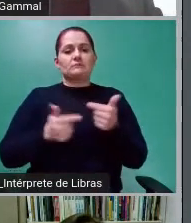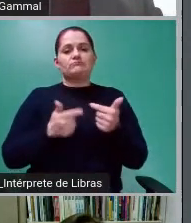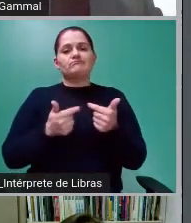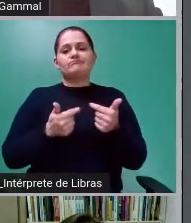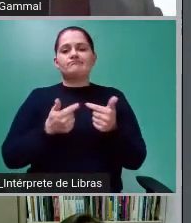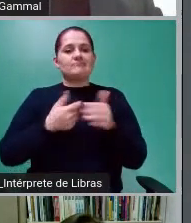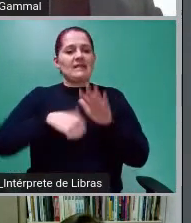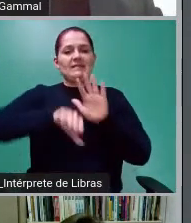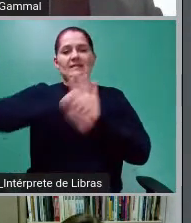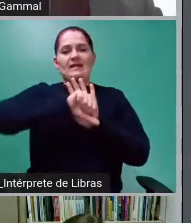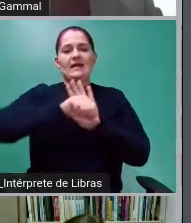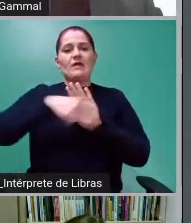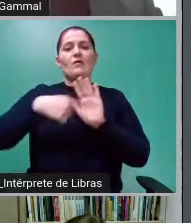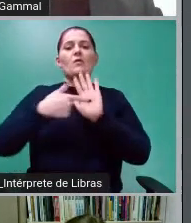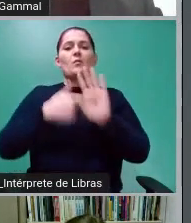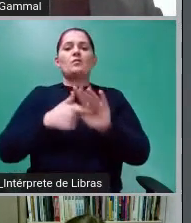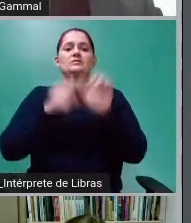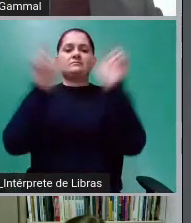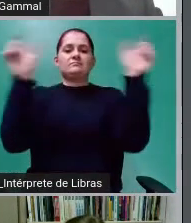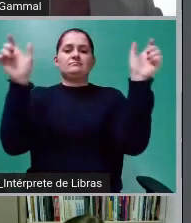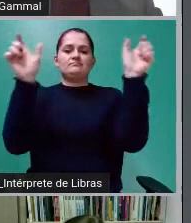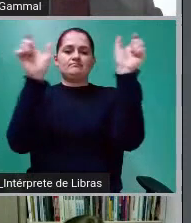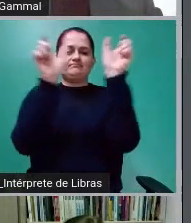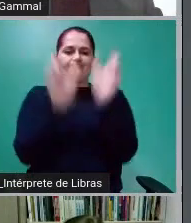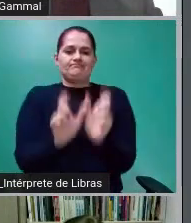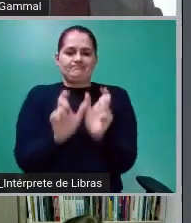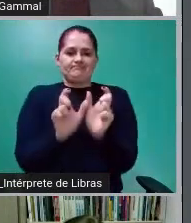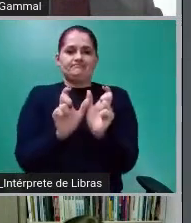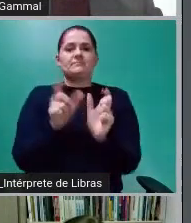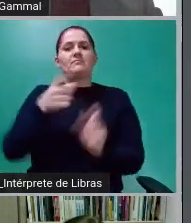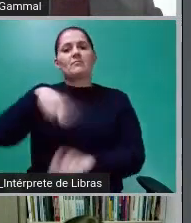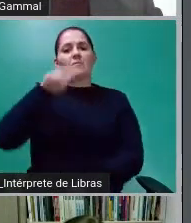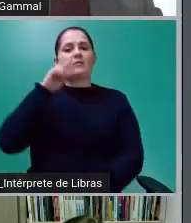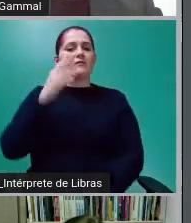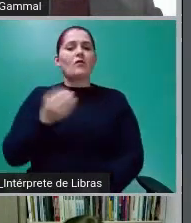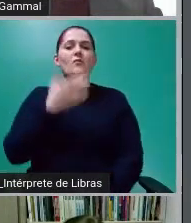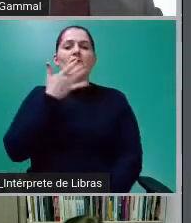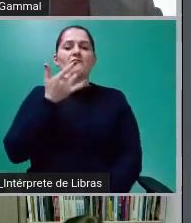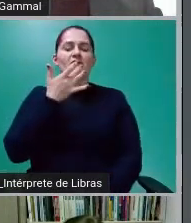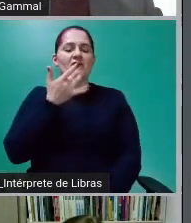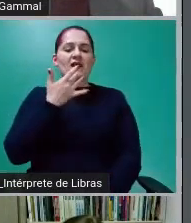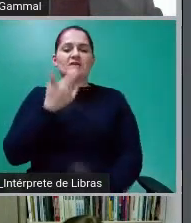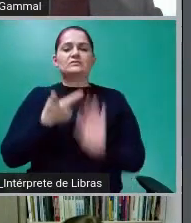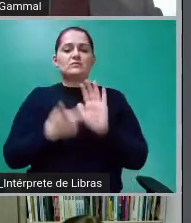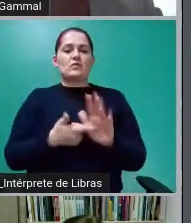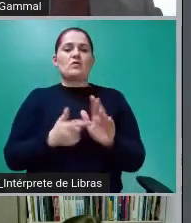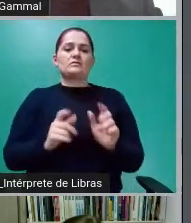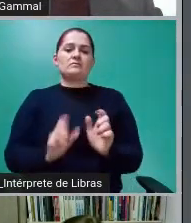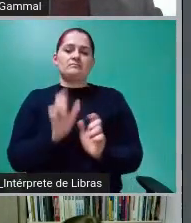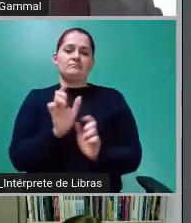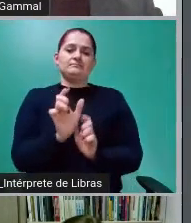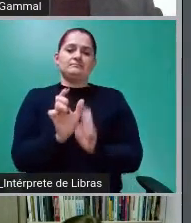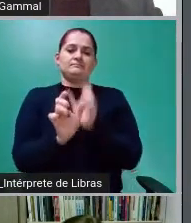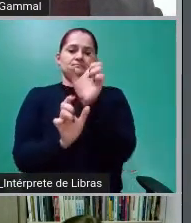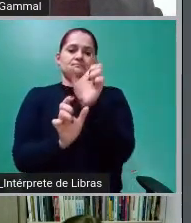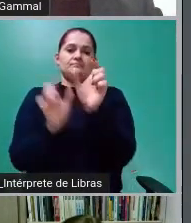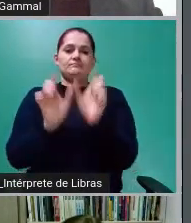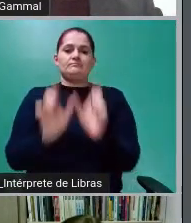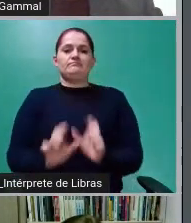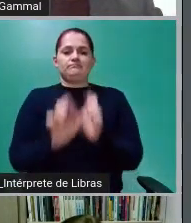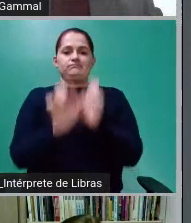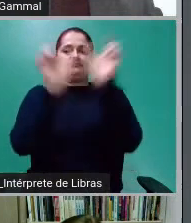preparamos esse diagrama que mostra de uma forma bem fácil. Vocês vão entender. Os